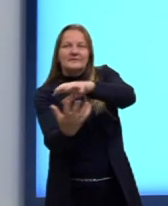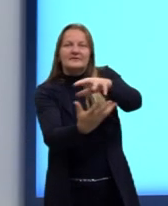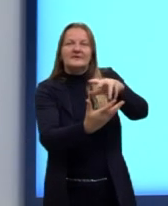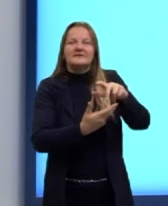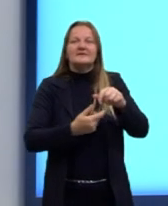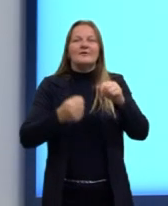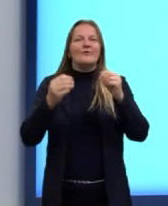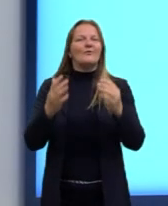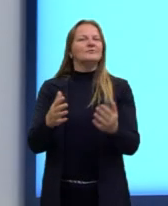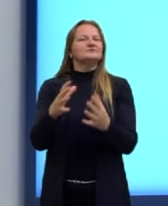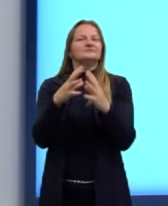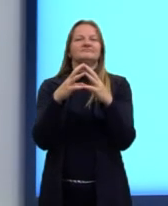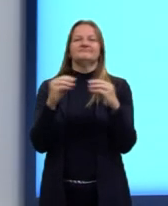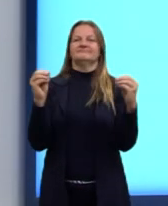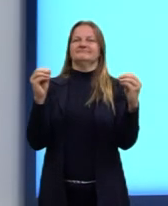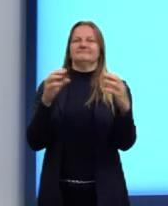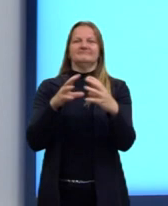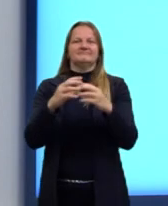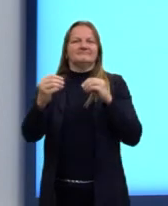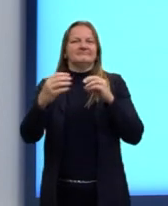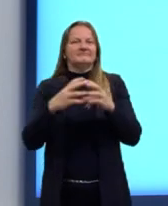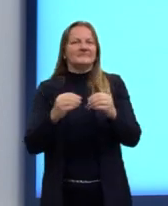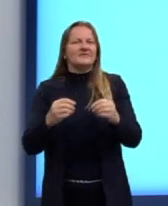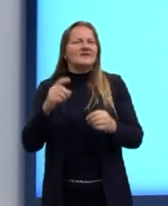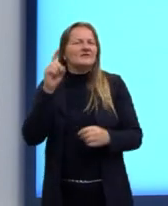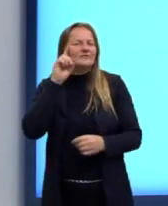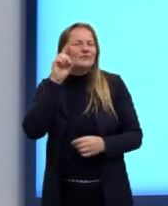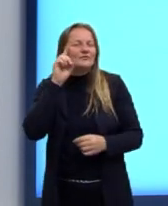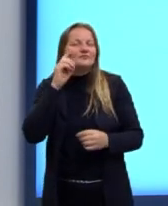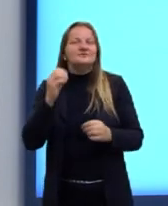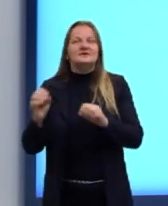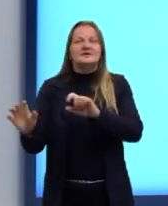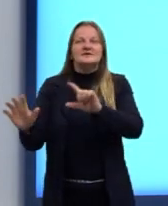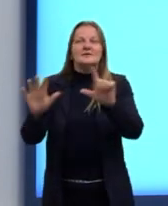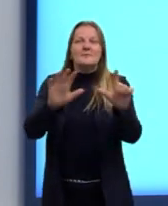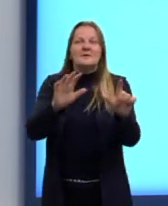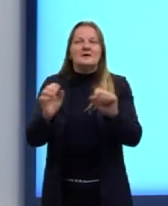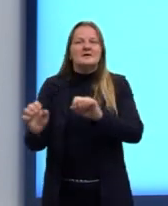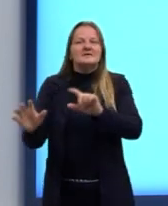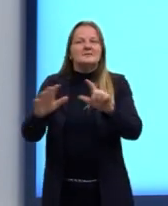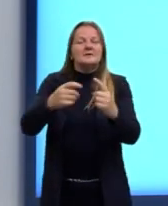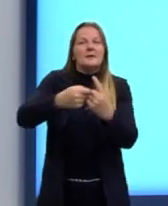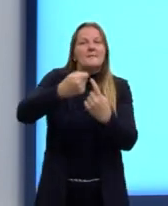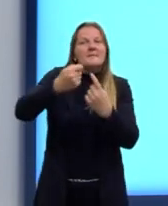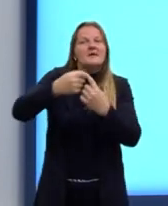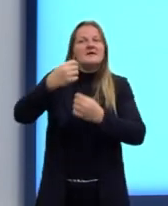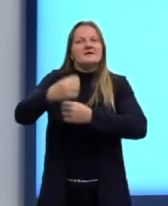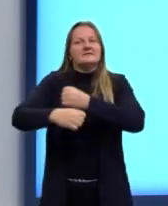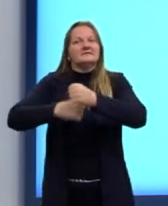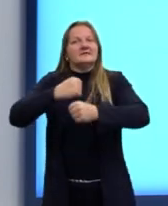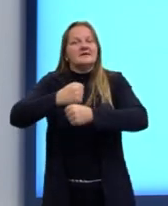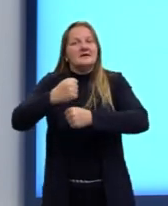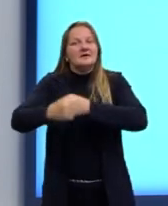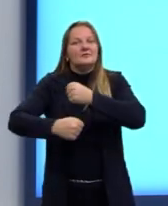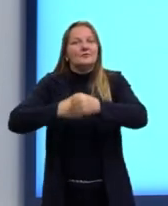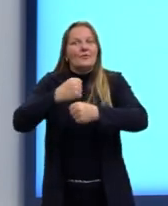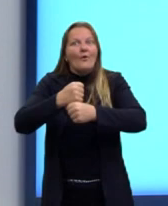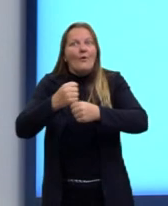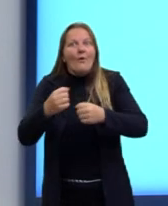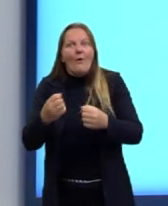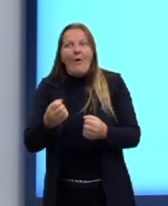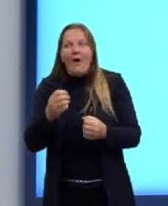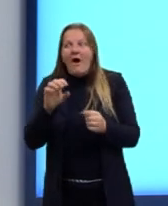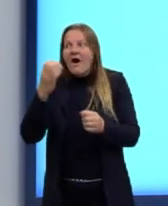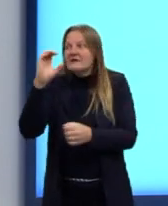vivem mais. E também, a cada dia, a cada semana, mês, ano, a ciência descobre algumas espécies novas,